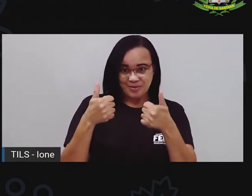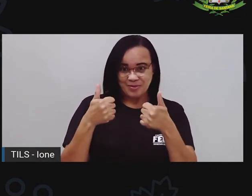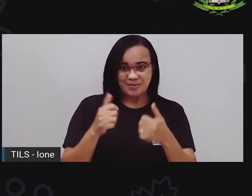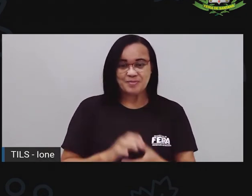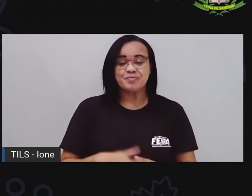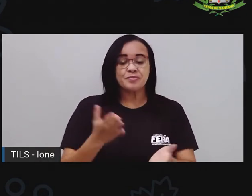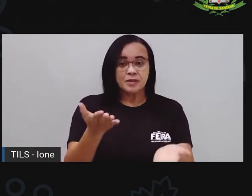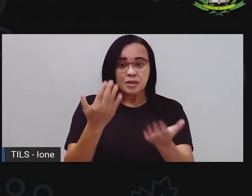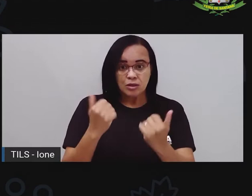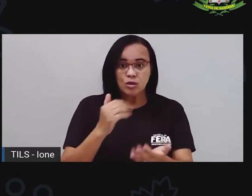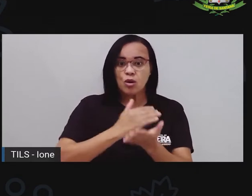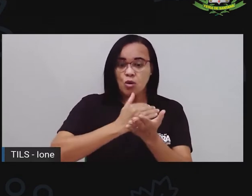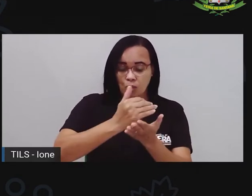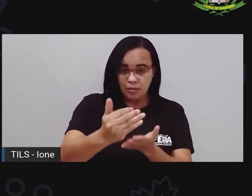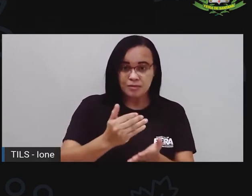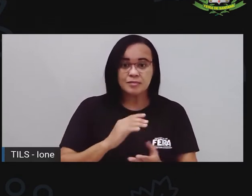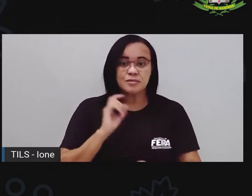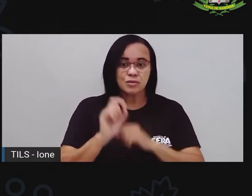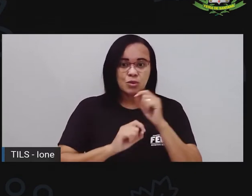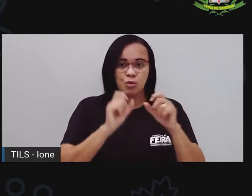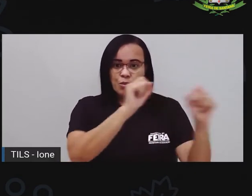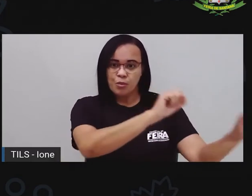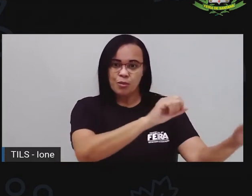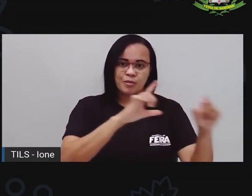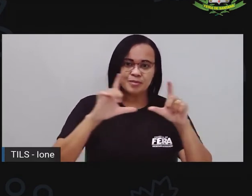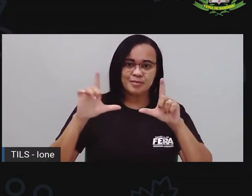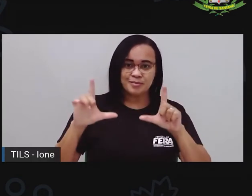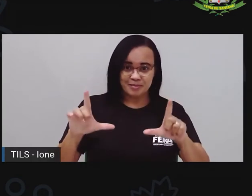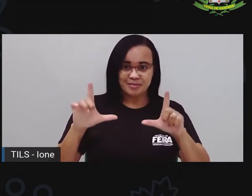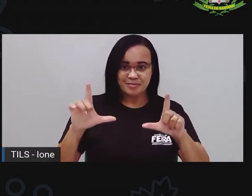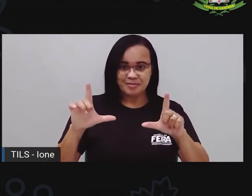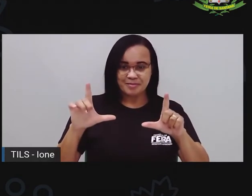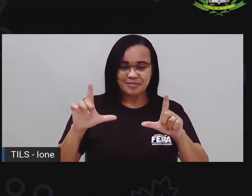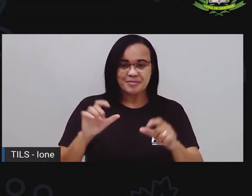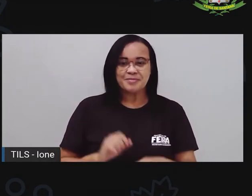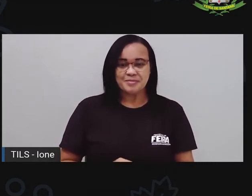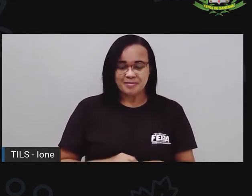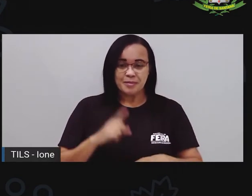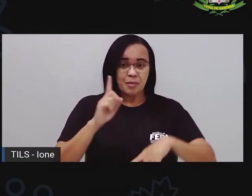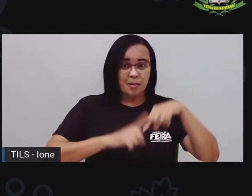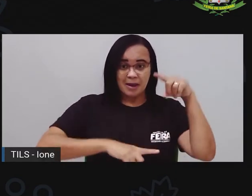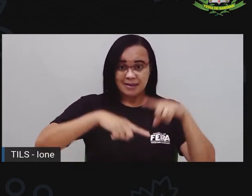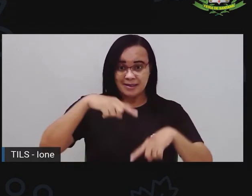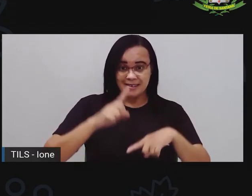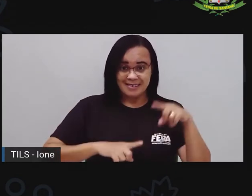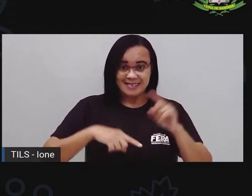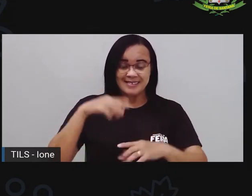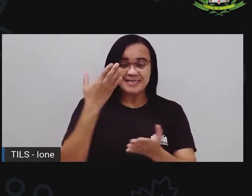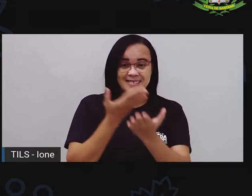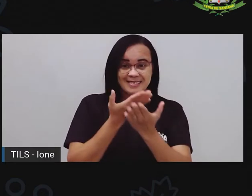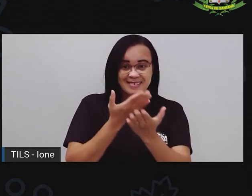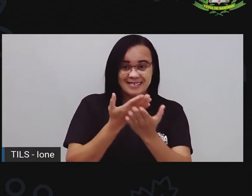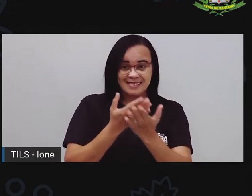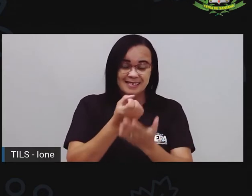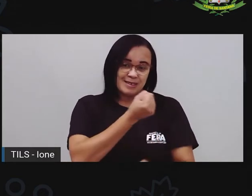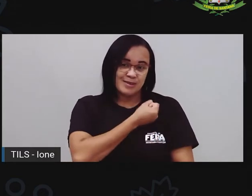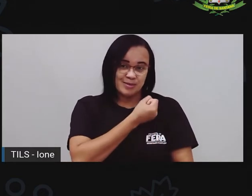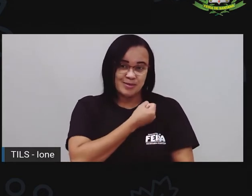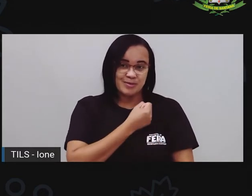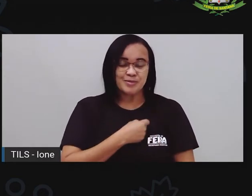mais uma aula. Pró vai colocar aqui o slide pra vocês. Né? Nosso material da nossa aula 125.